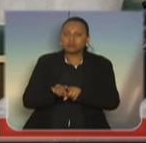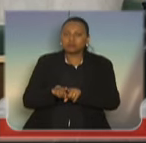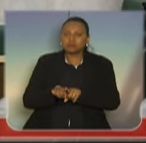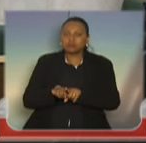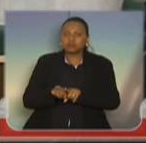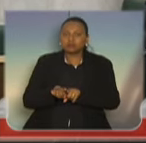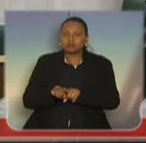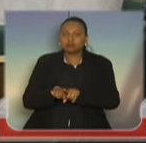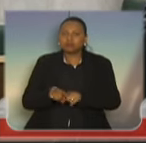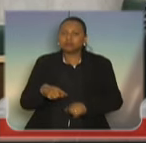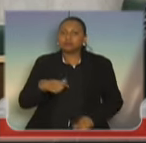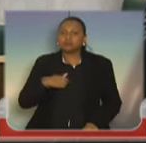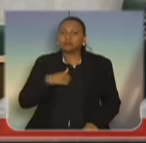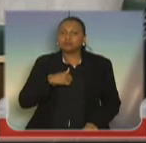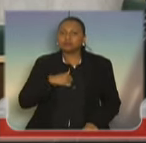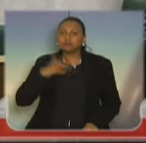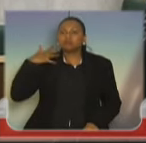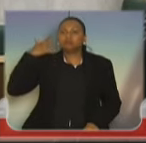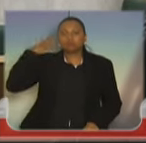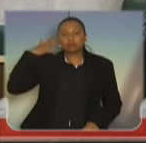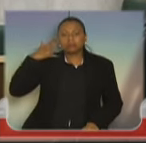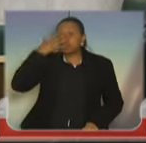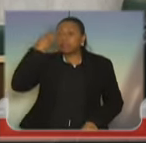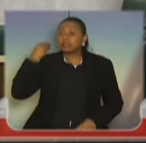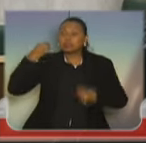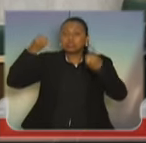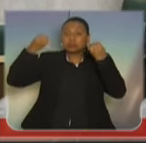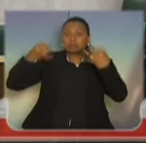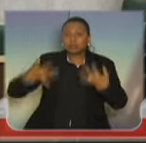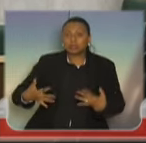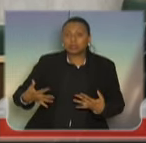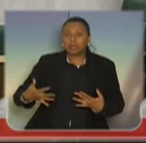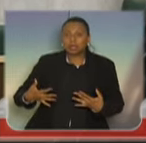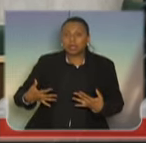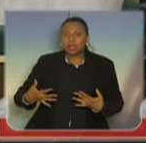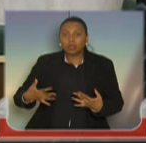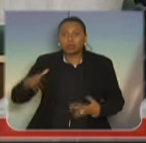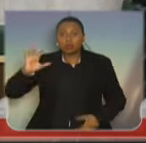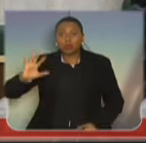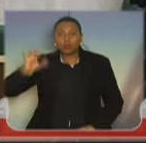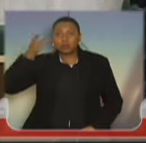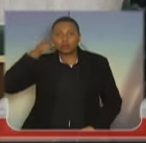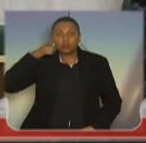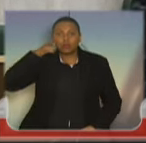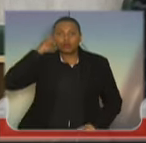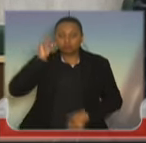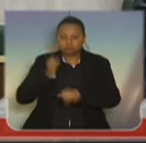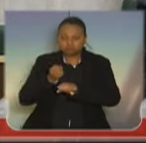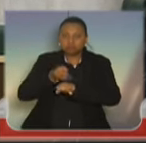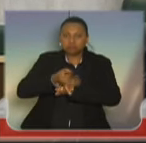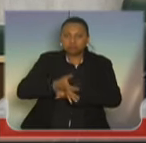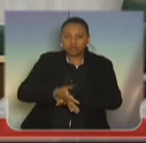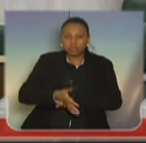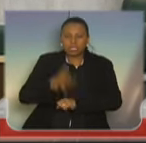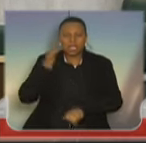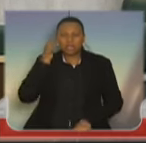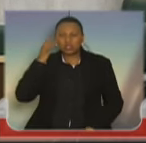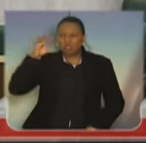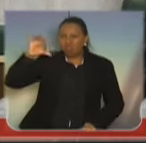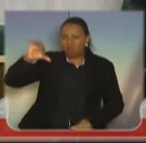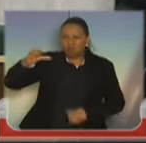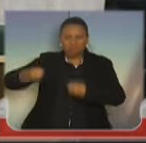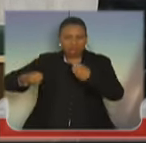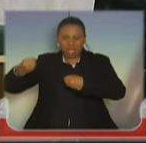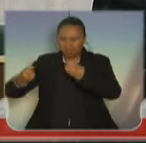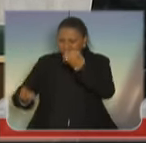manifestação e esqueci de falar sobre essa grave ocorrência que ocorreu essa madrugada aí, acho que nove veículos